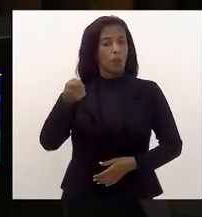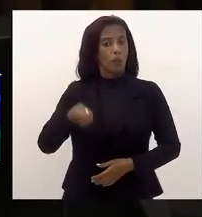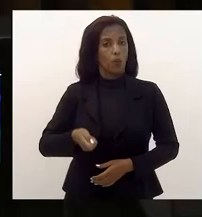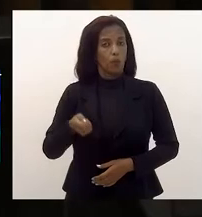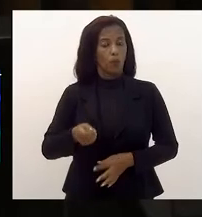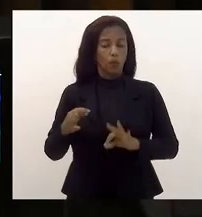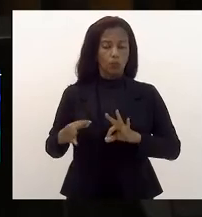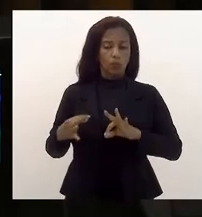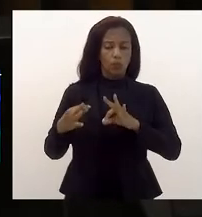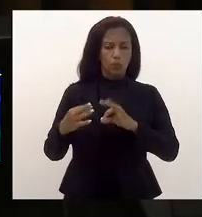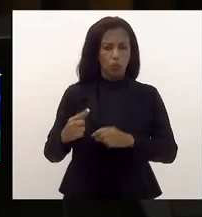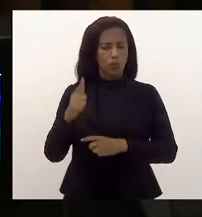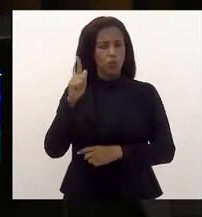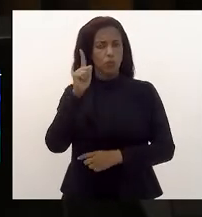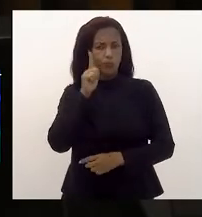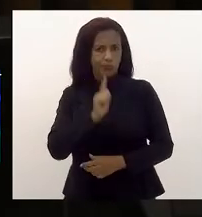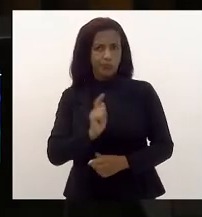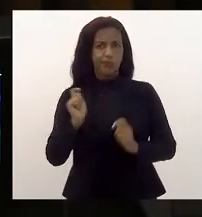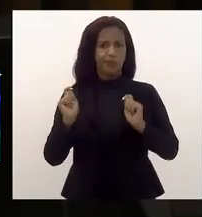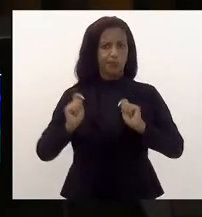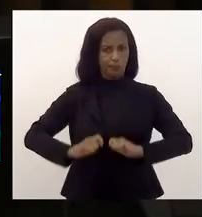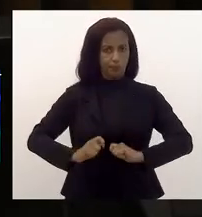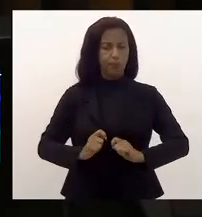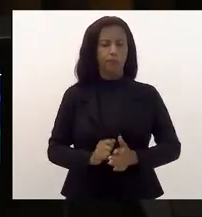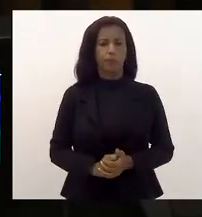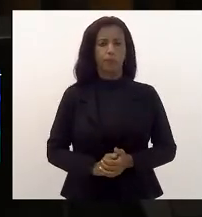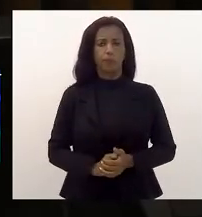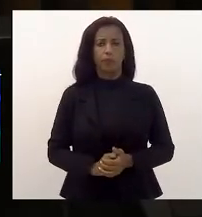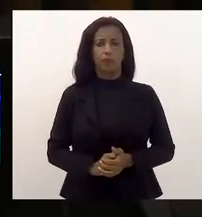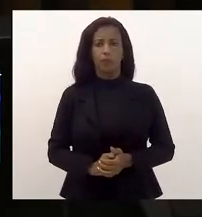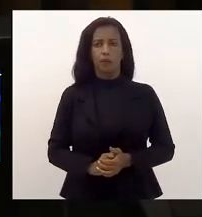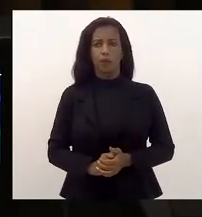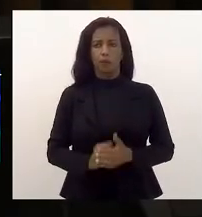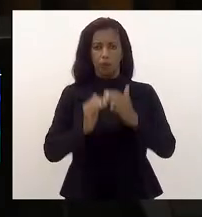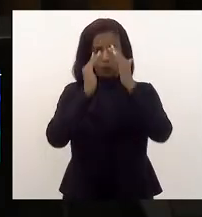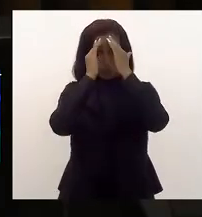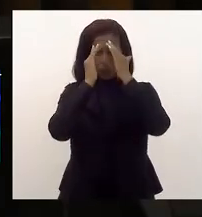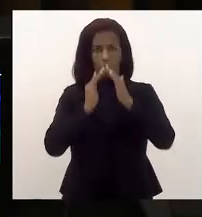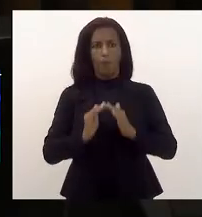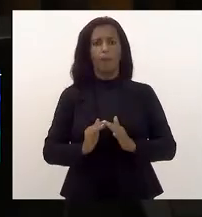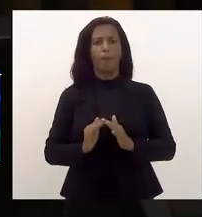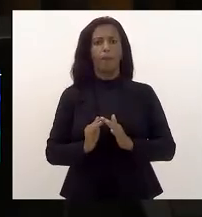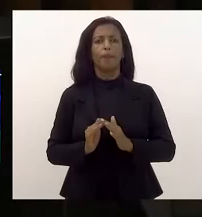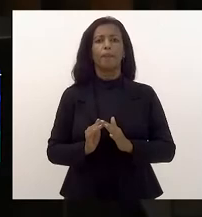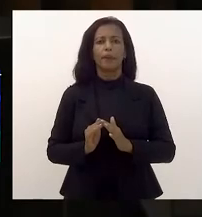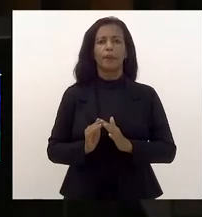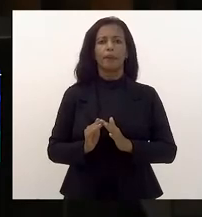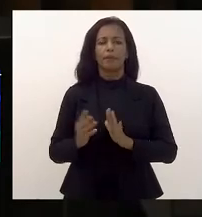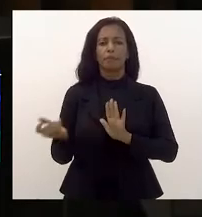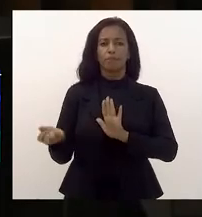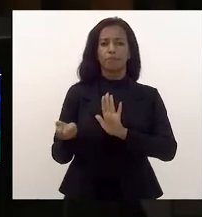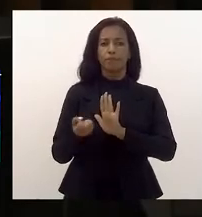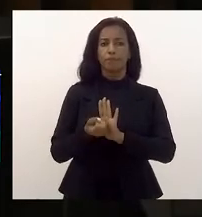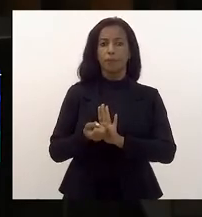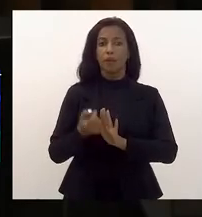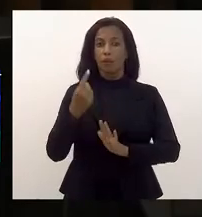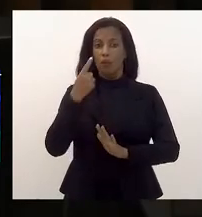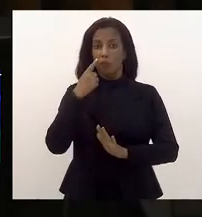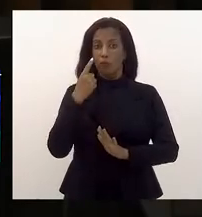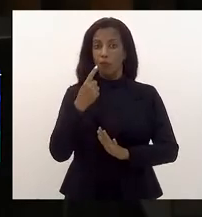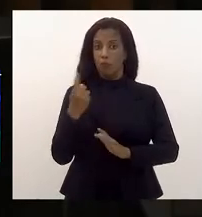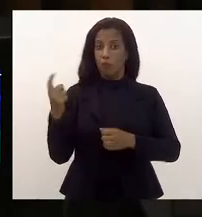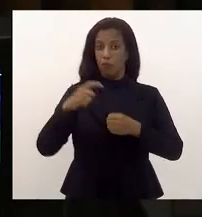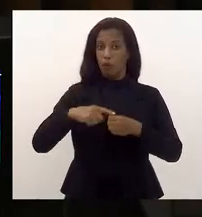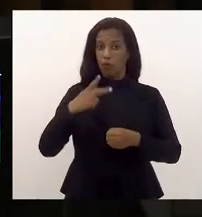todos pudessem cumprir os cronogramas de instalação. E volto a dizer, as capitais têm